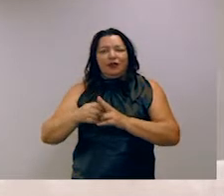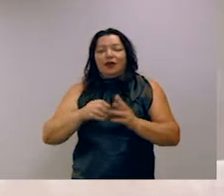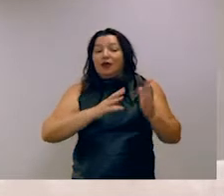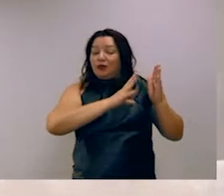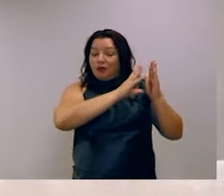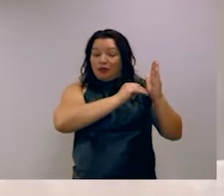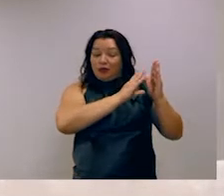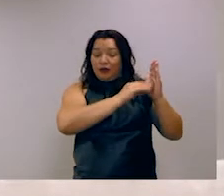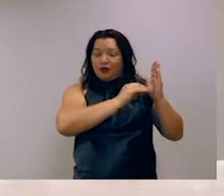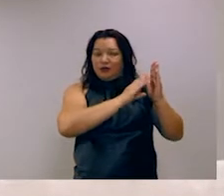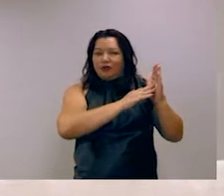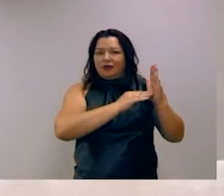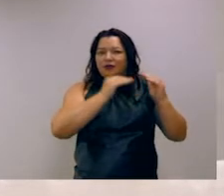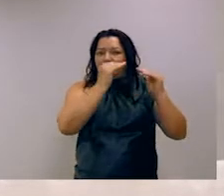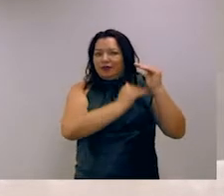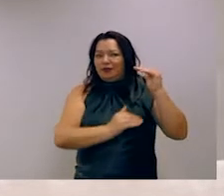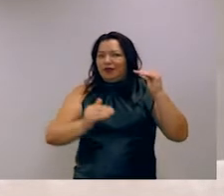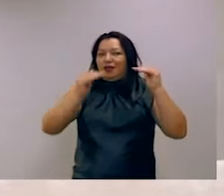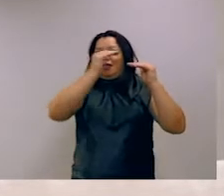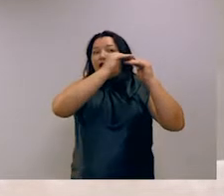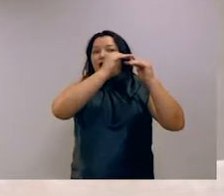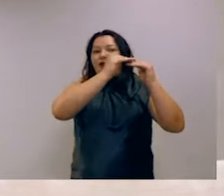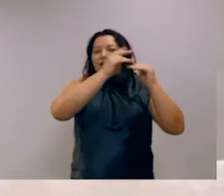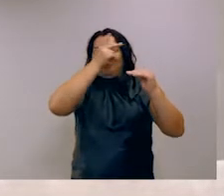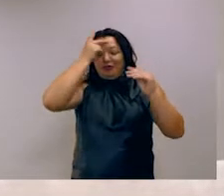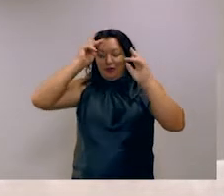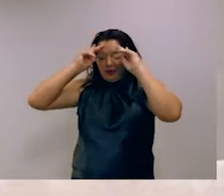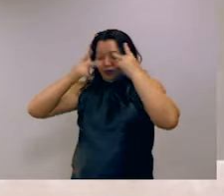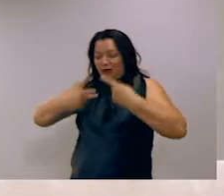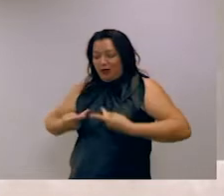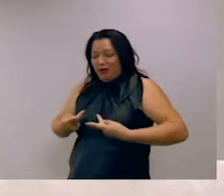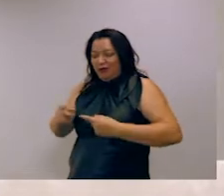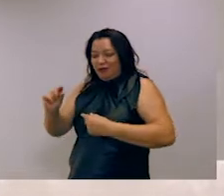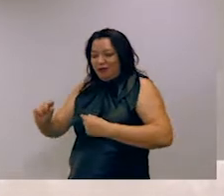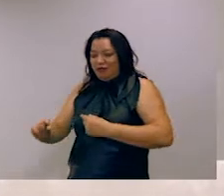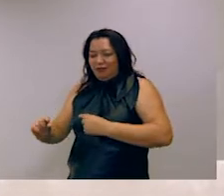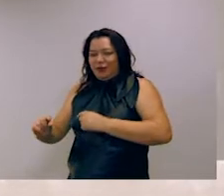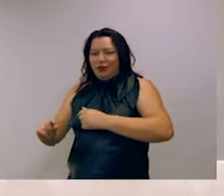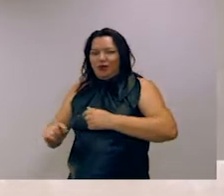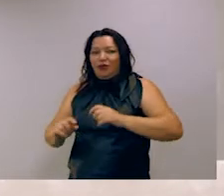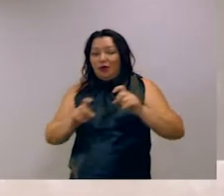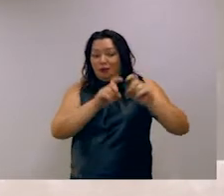desempenho acima do humano nesse conjunto de tarefas que eu descrevi para vocês.